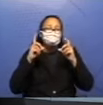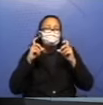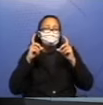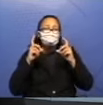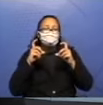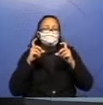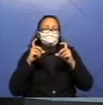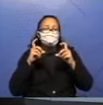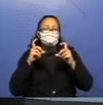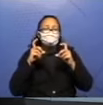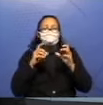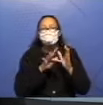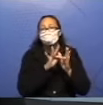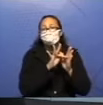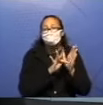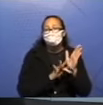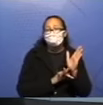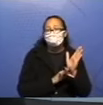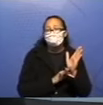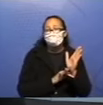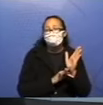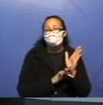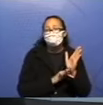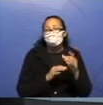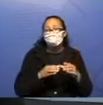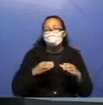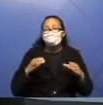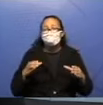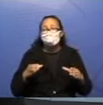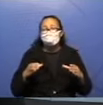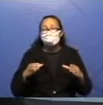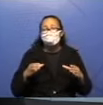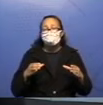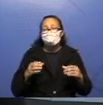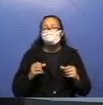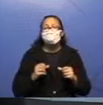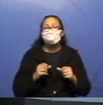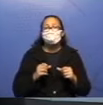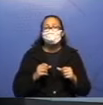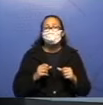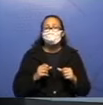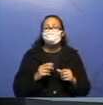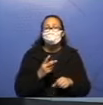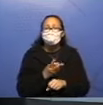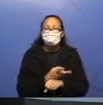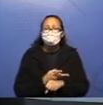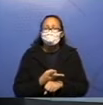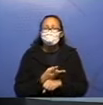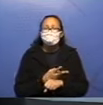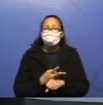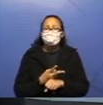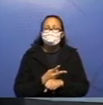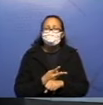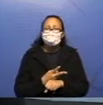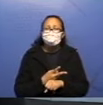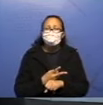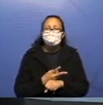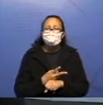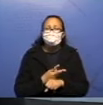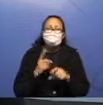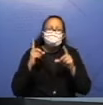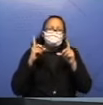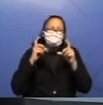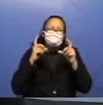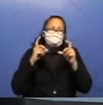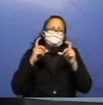texto ficou um pouquinho maior pelo tamanho da sua letra. Procure focar bem nas páginas, no caderno, para a